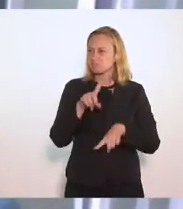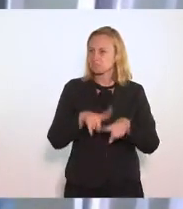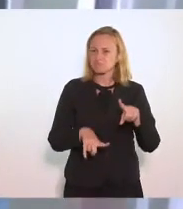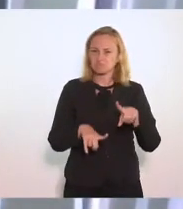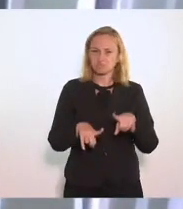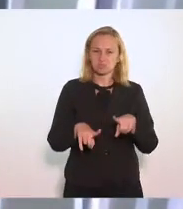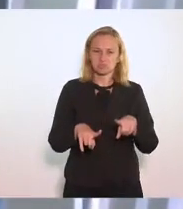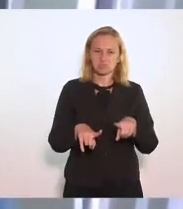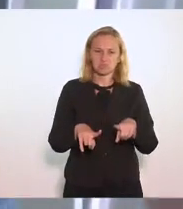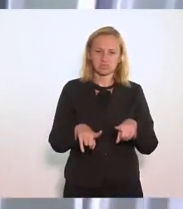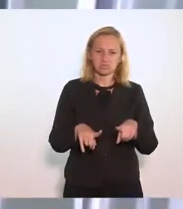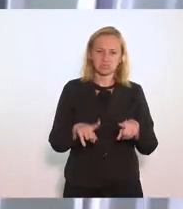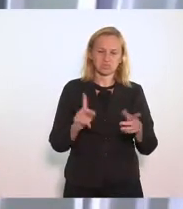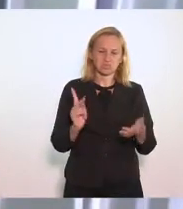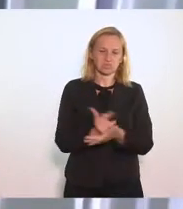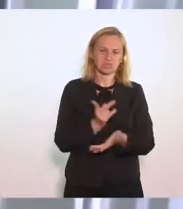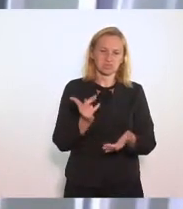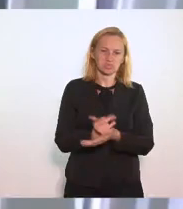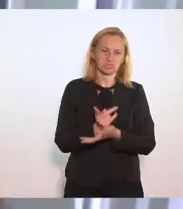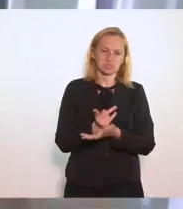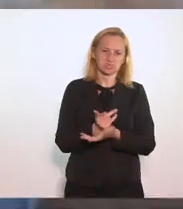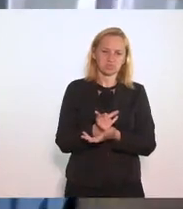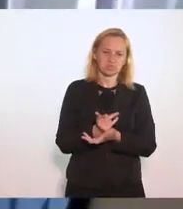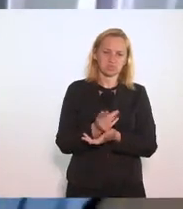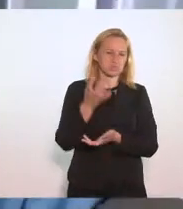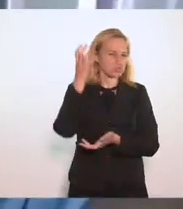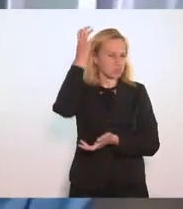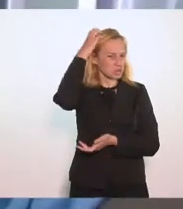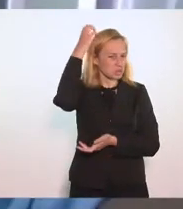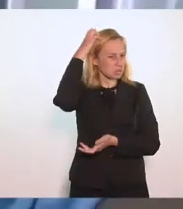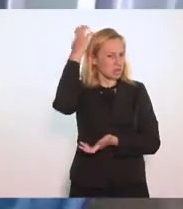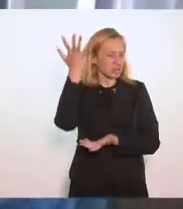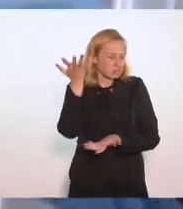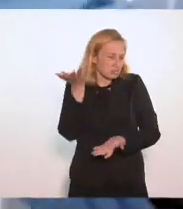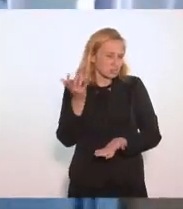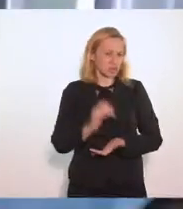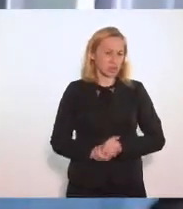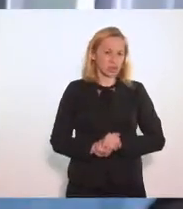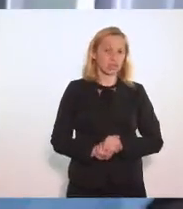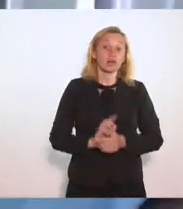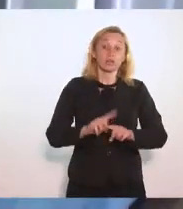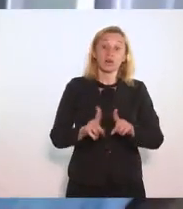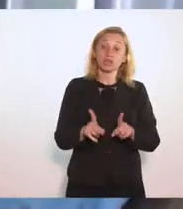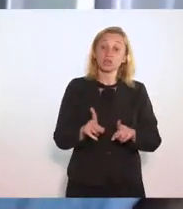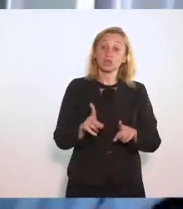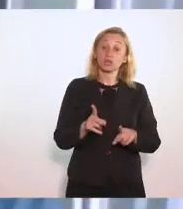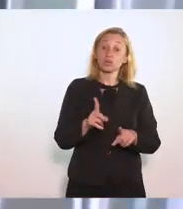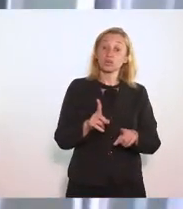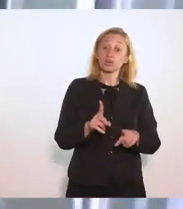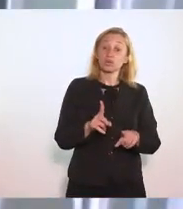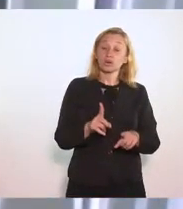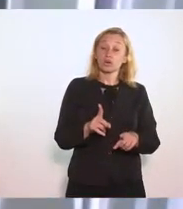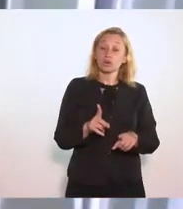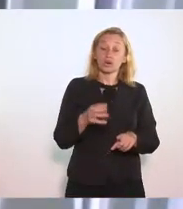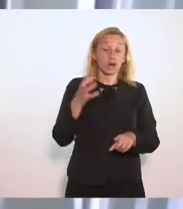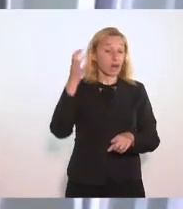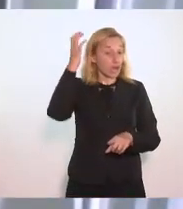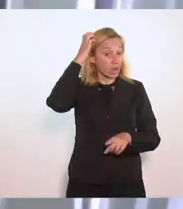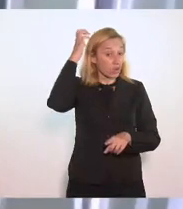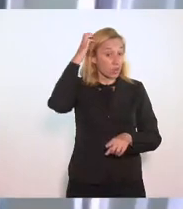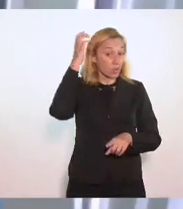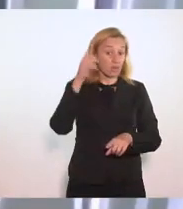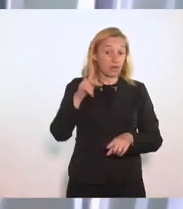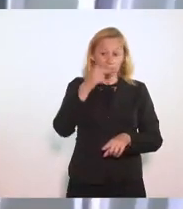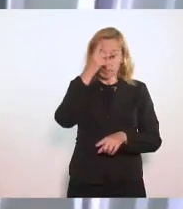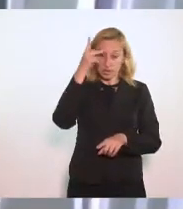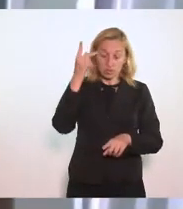crime De uma afronta Assim ao que quer que seja Na verdade O crime cometido Foi a apreensão Dessas peças Por autoridades policiais